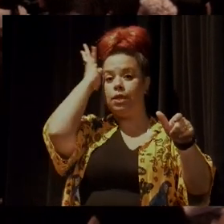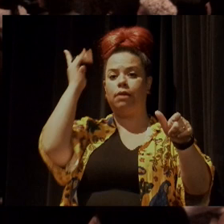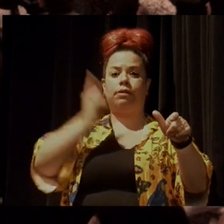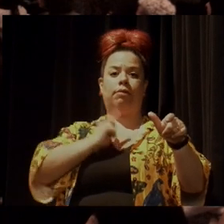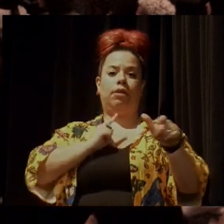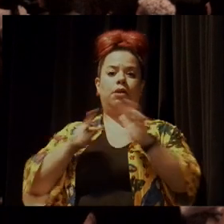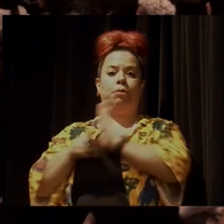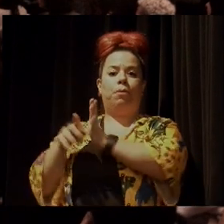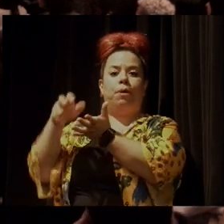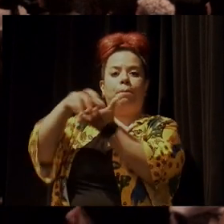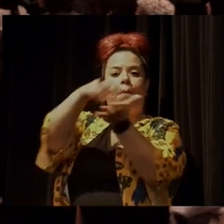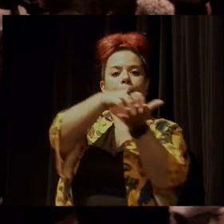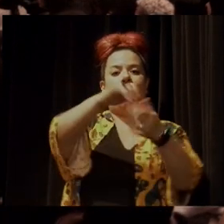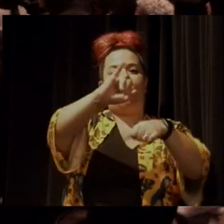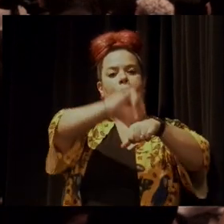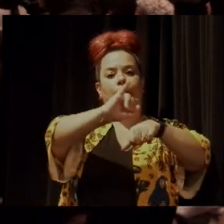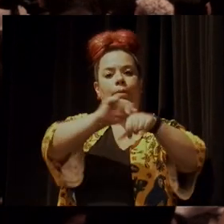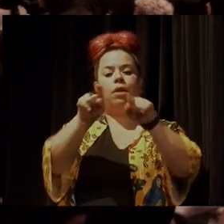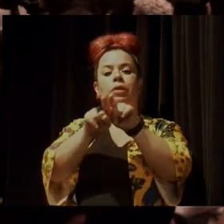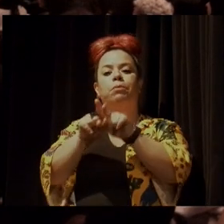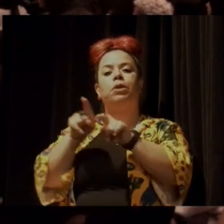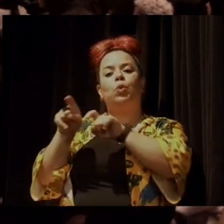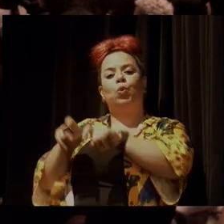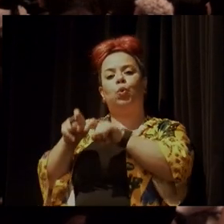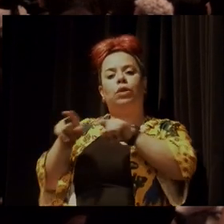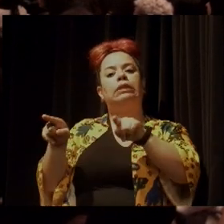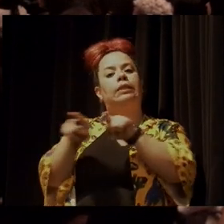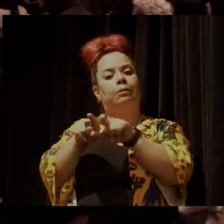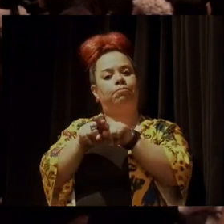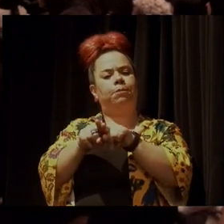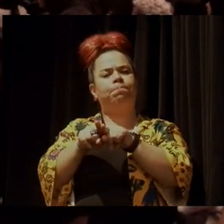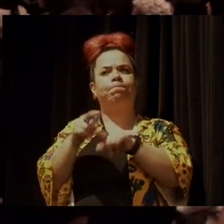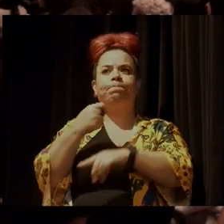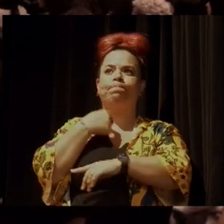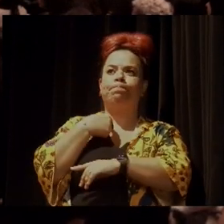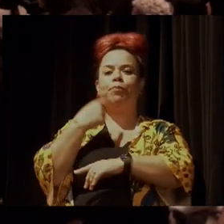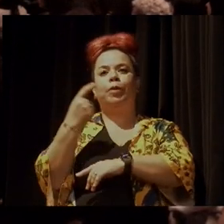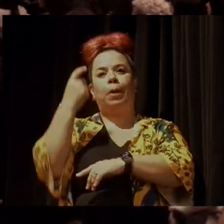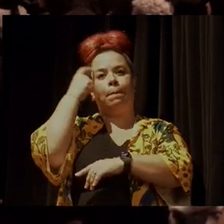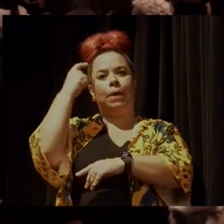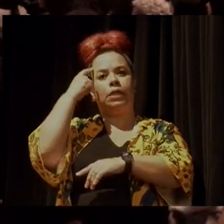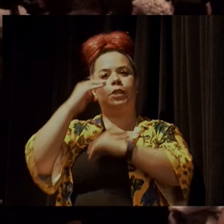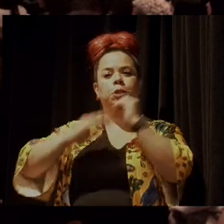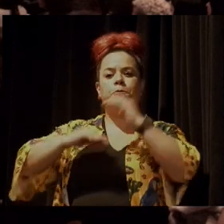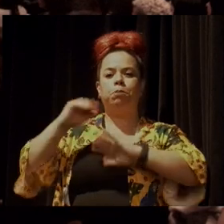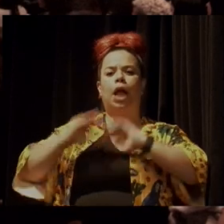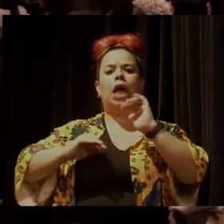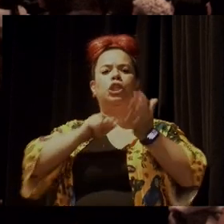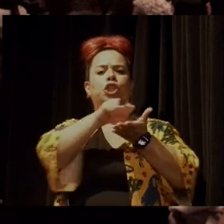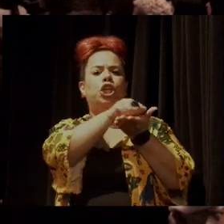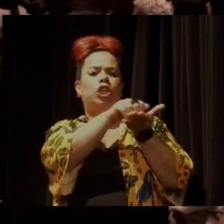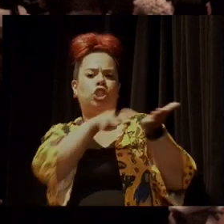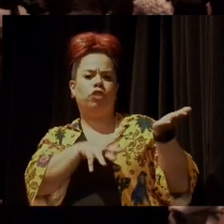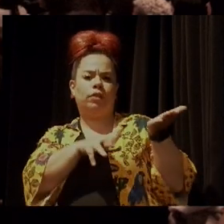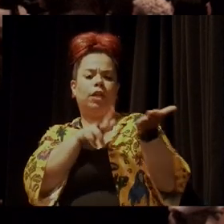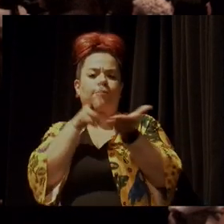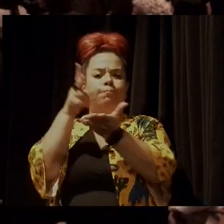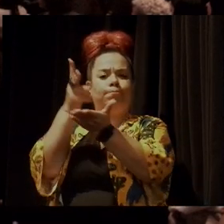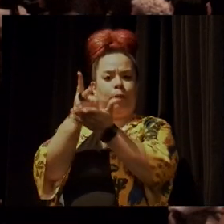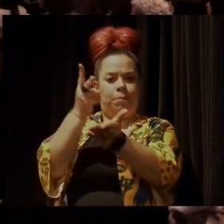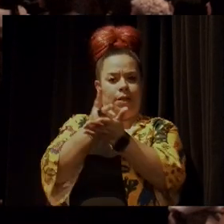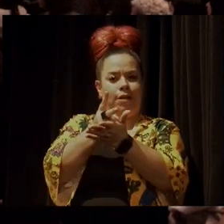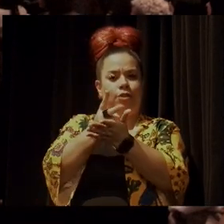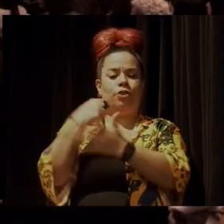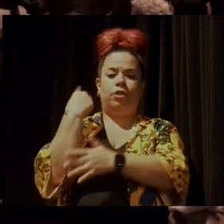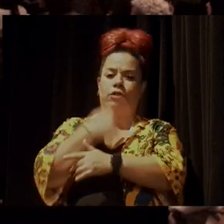unidades, na capital e no interior. Pensando atividades permanentes, que é assim que o